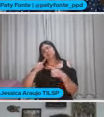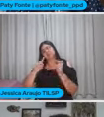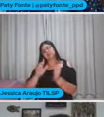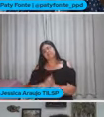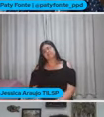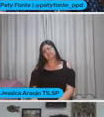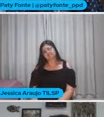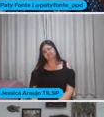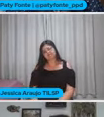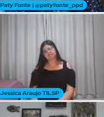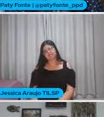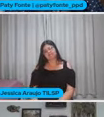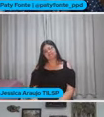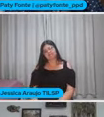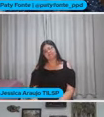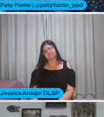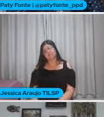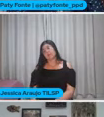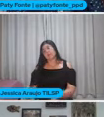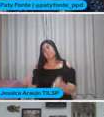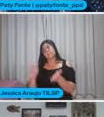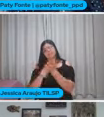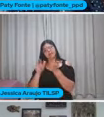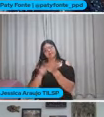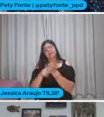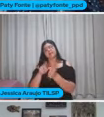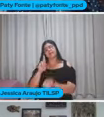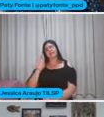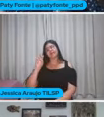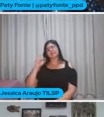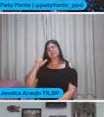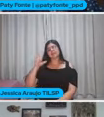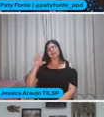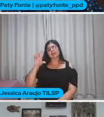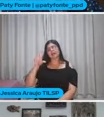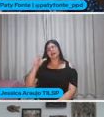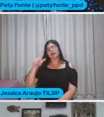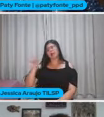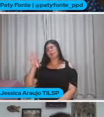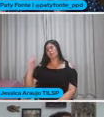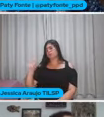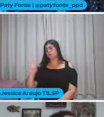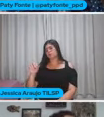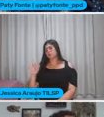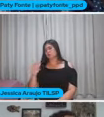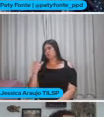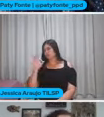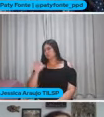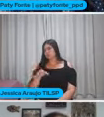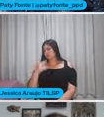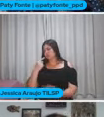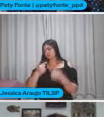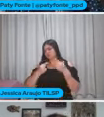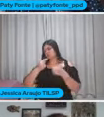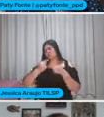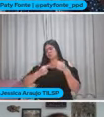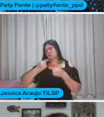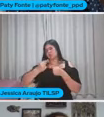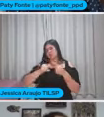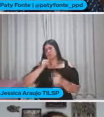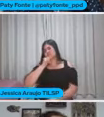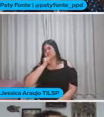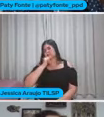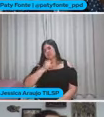Então não adianta Eu fazer papel reciclado Com meus alunos De educação infantil E não discutir com eles Não fazer, por exemplo